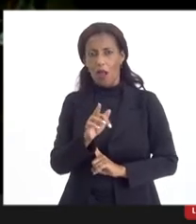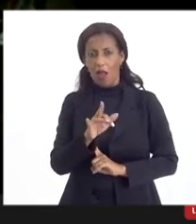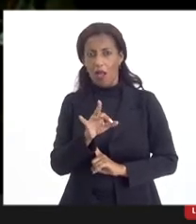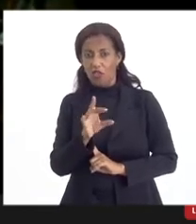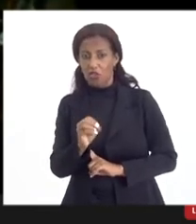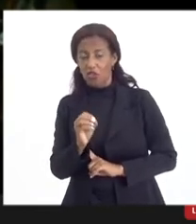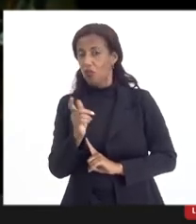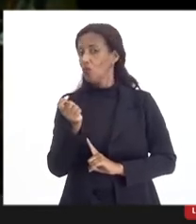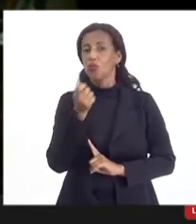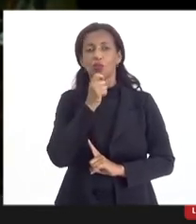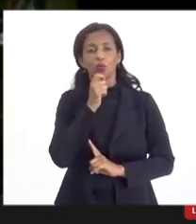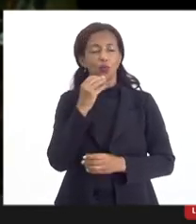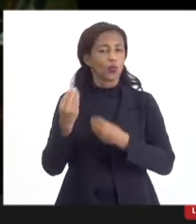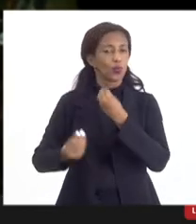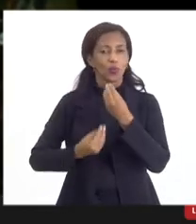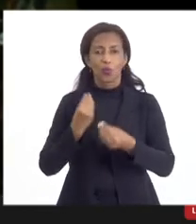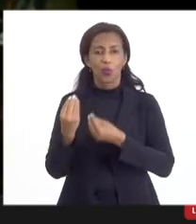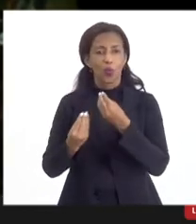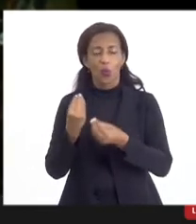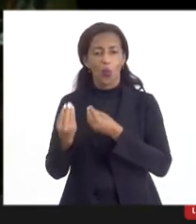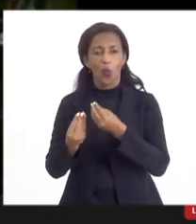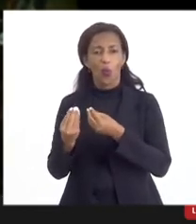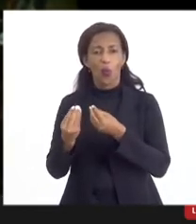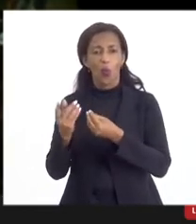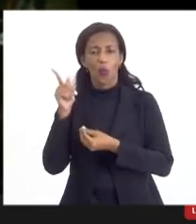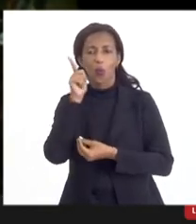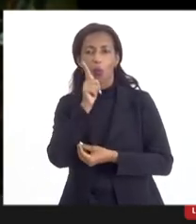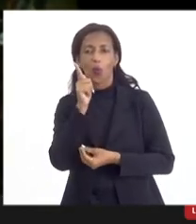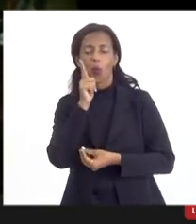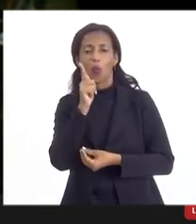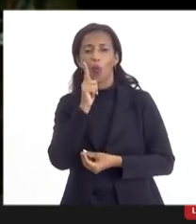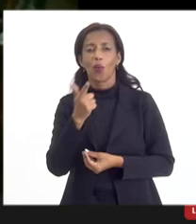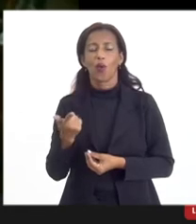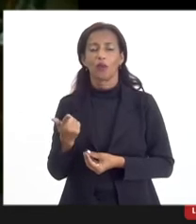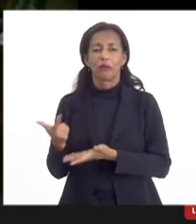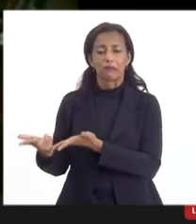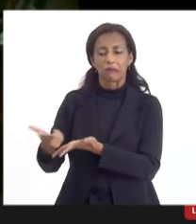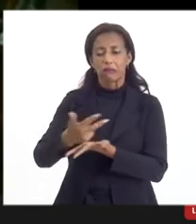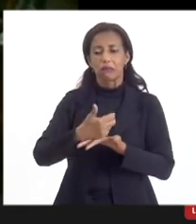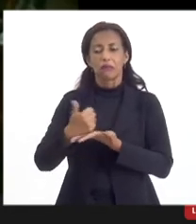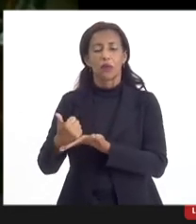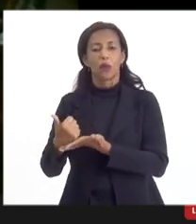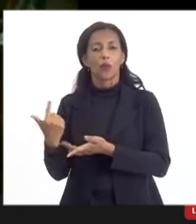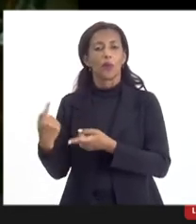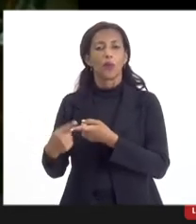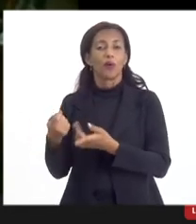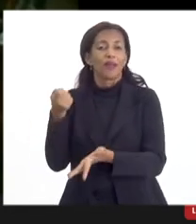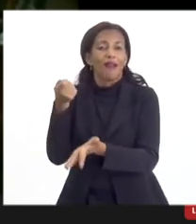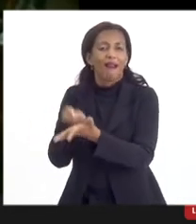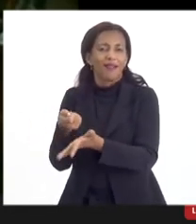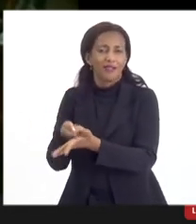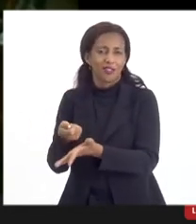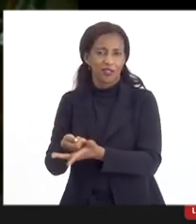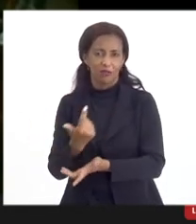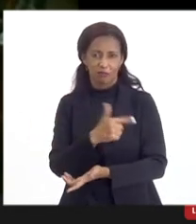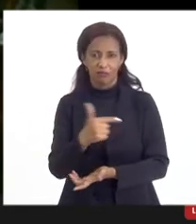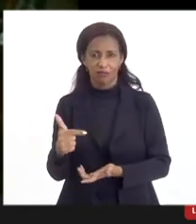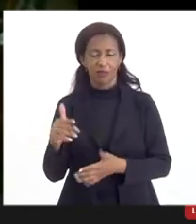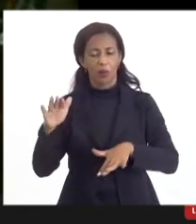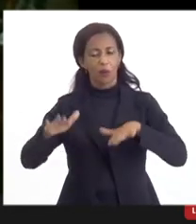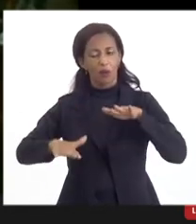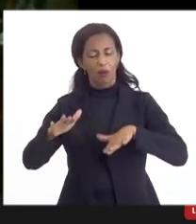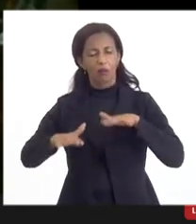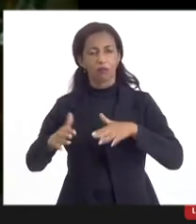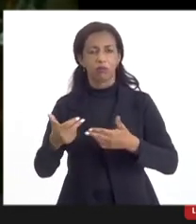mercado de juros mais altos, eu não consigo capturar, captar esses recursos porque eu não tenho garantia, então, alguma